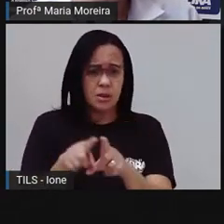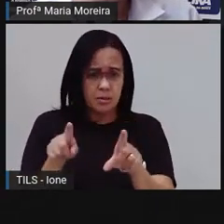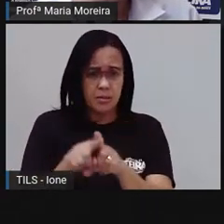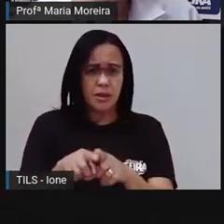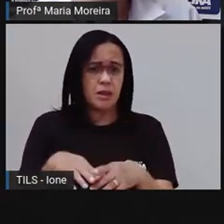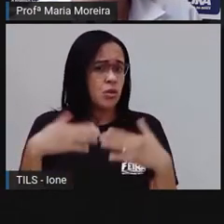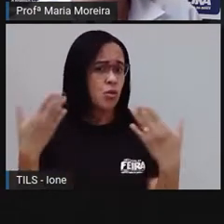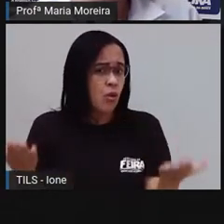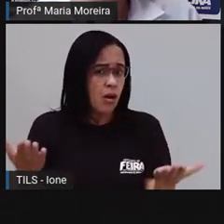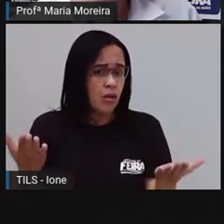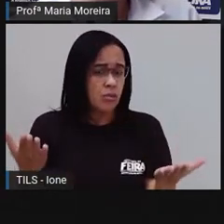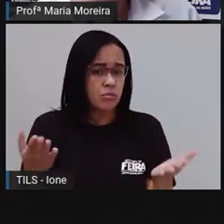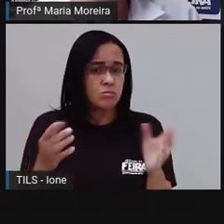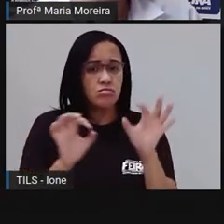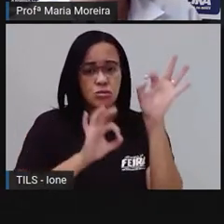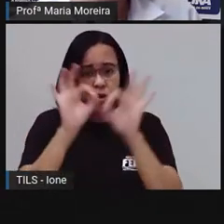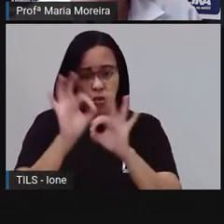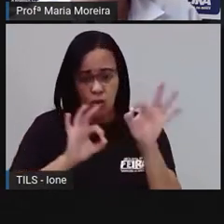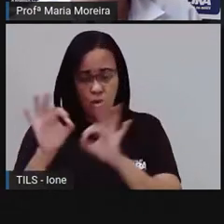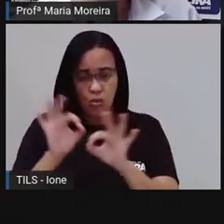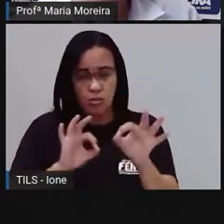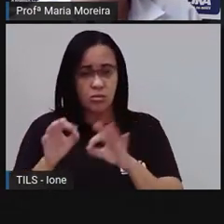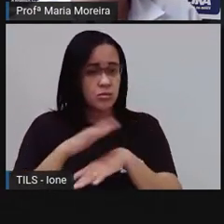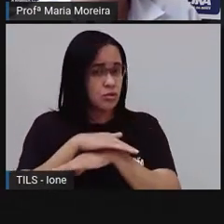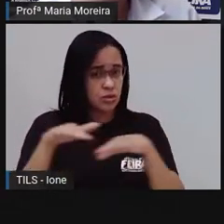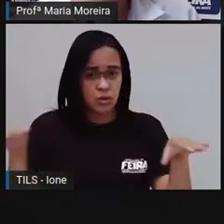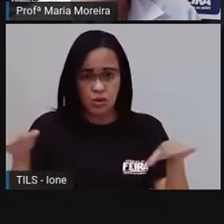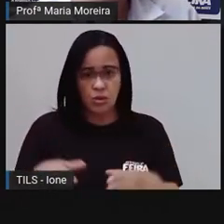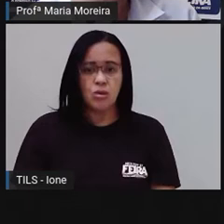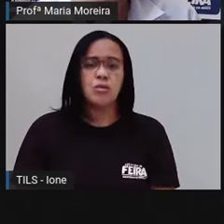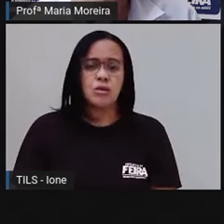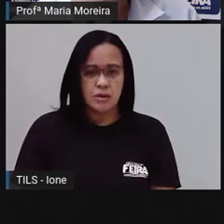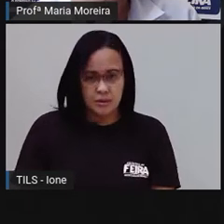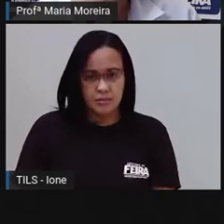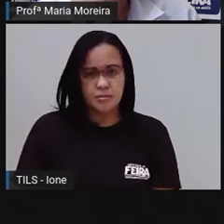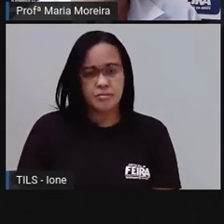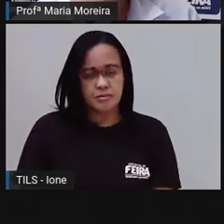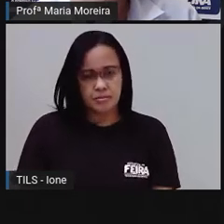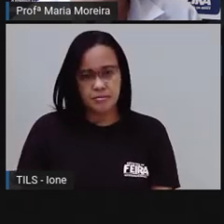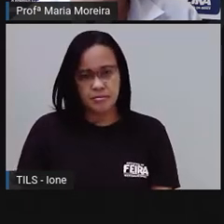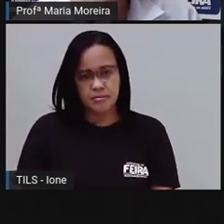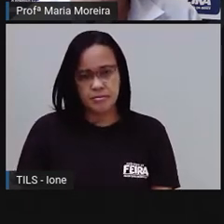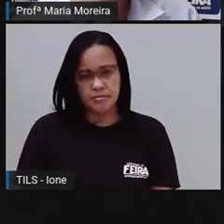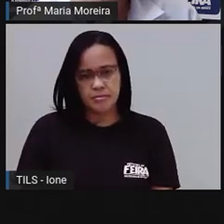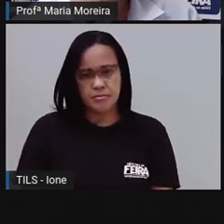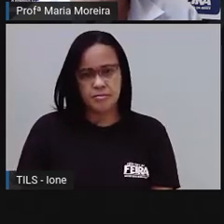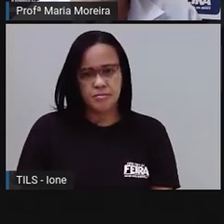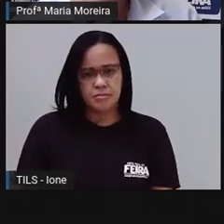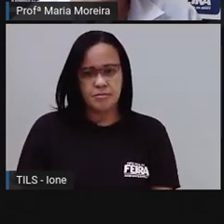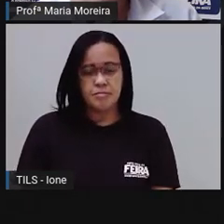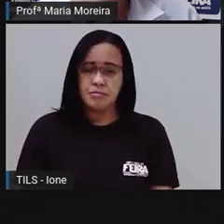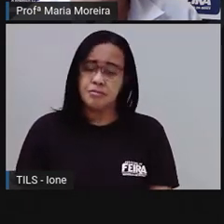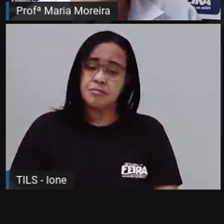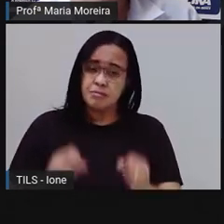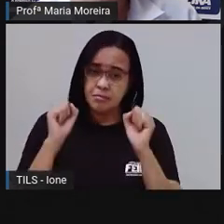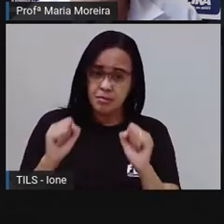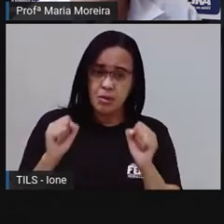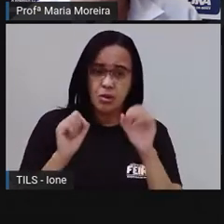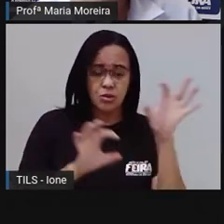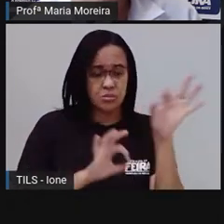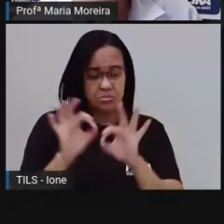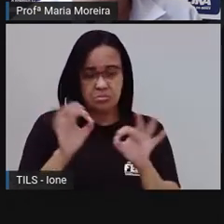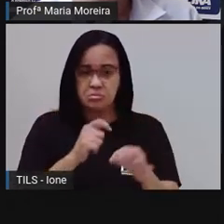Qual a outra maneira? Só armar a continha. A pessoa tá mostrando que você pode fazer a conta sem armar a continha. Continha e